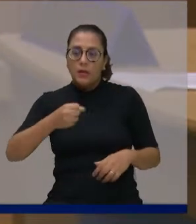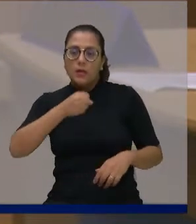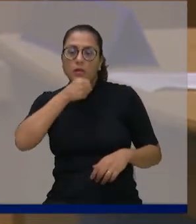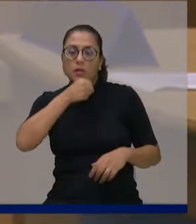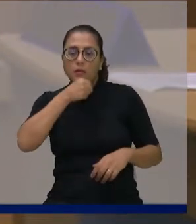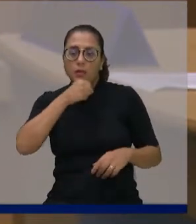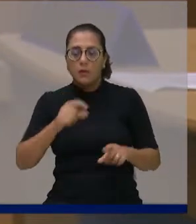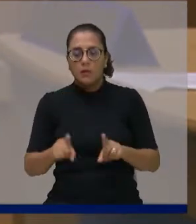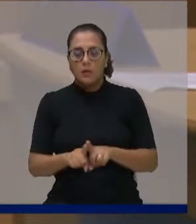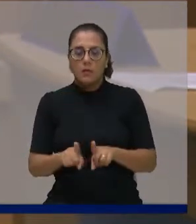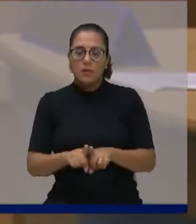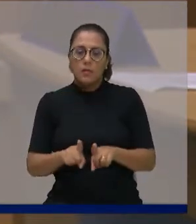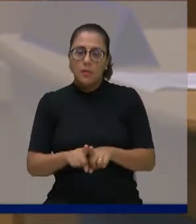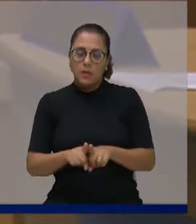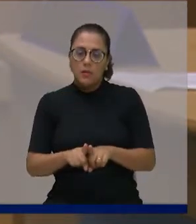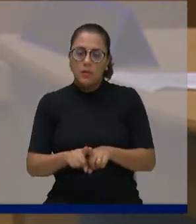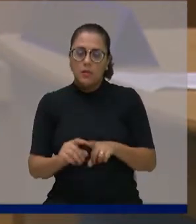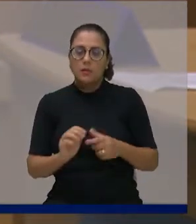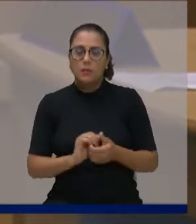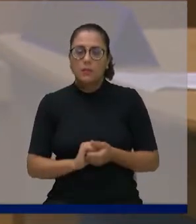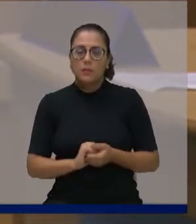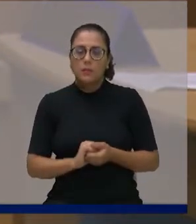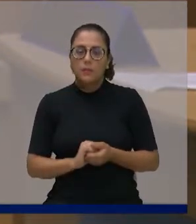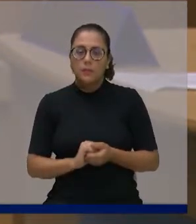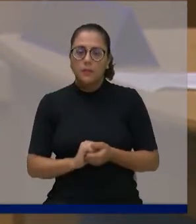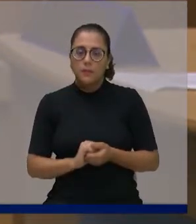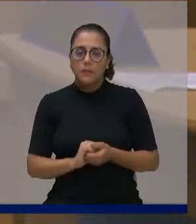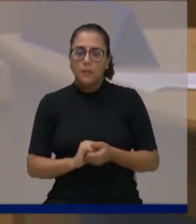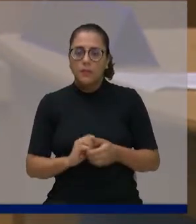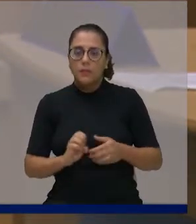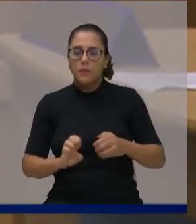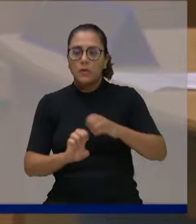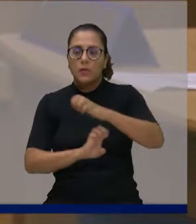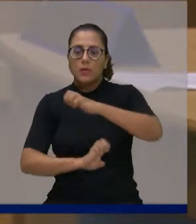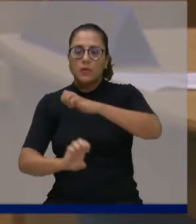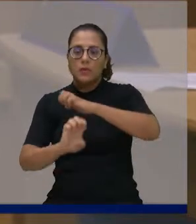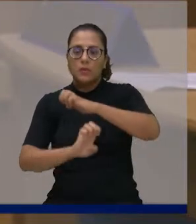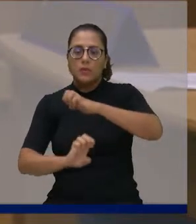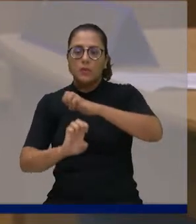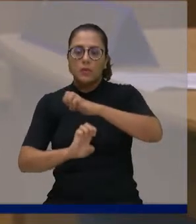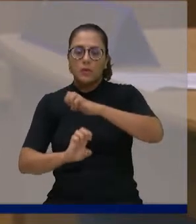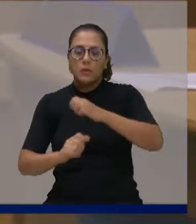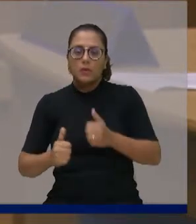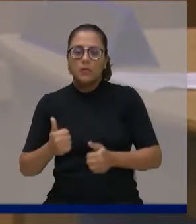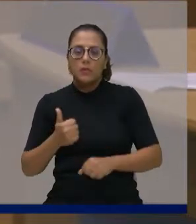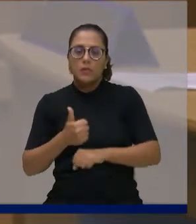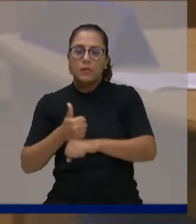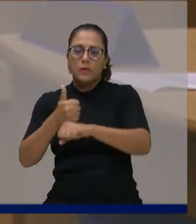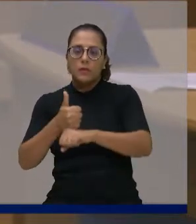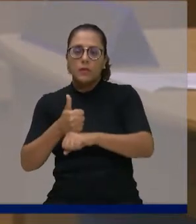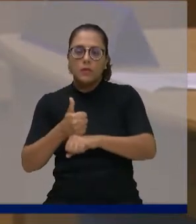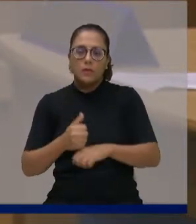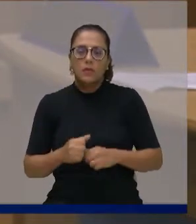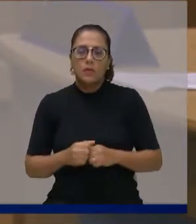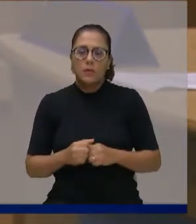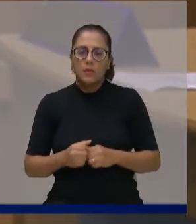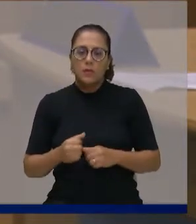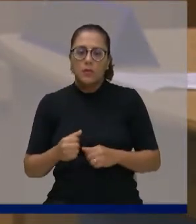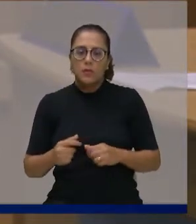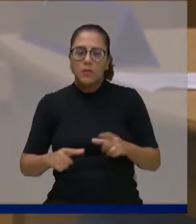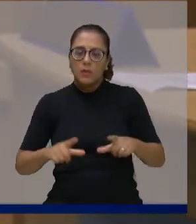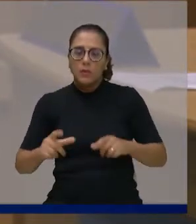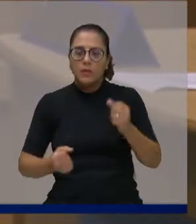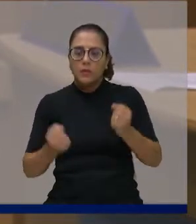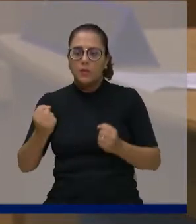Rodrigo, Giovanna, Sofia. Era empresário, sempre mexeu com carros e atualmente em um restaurante mexicano.